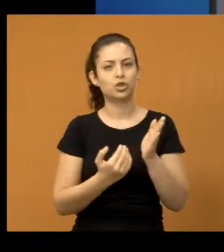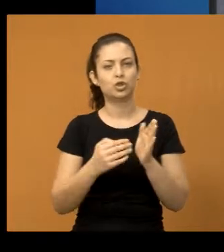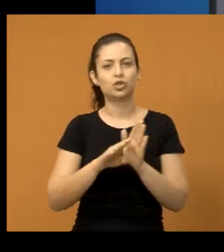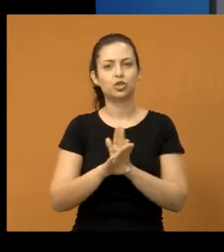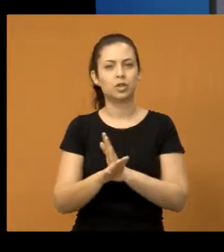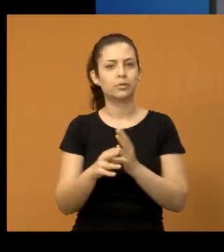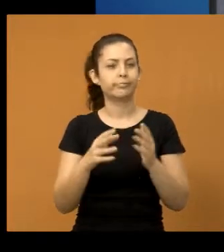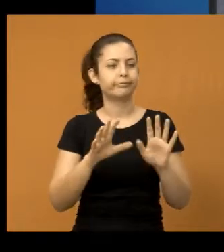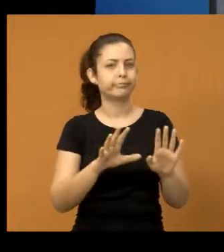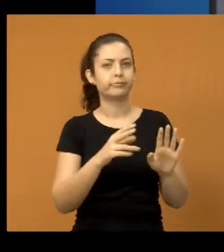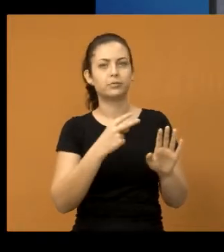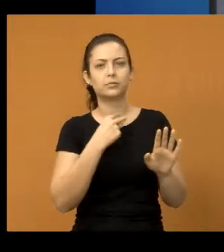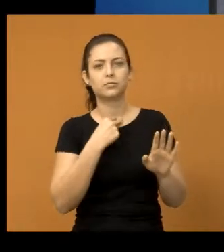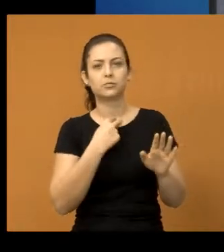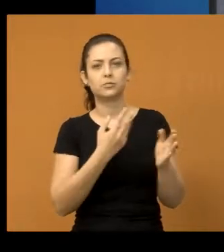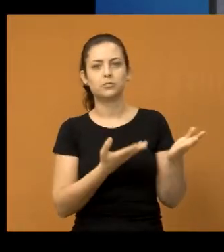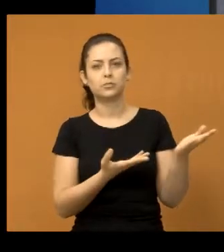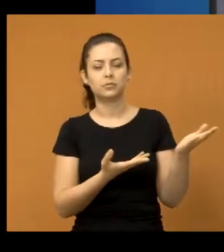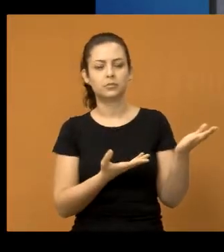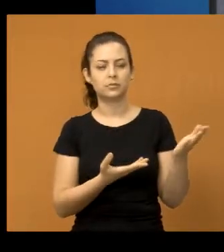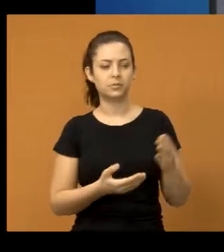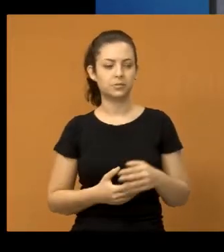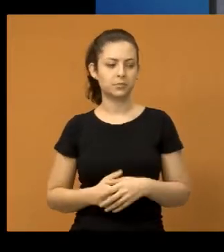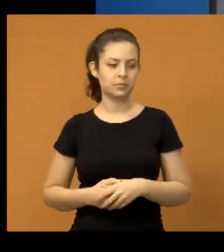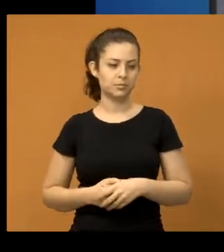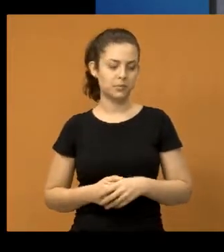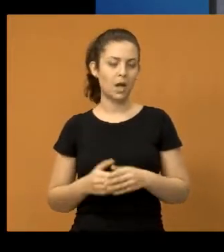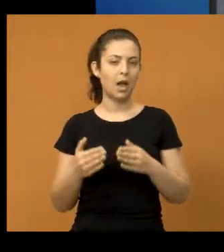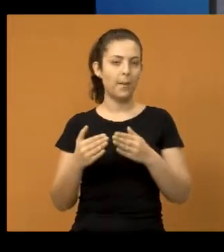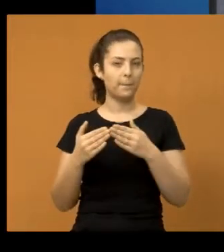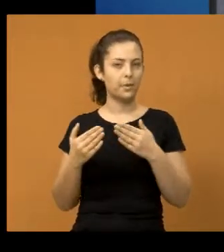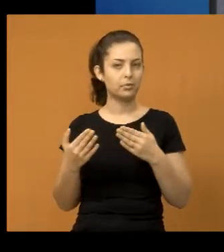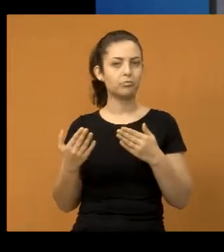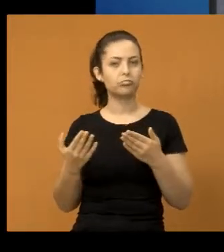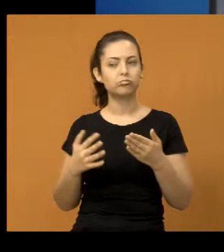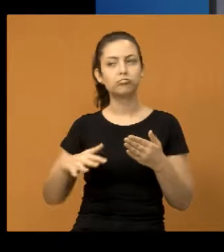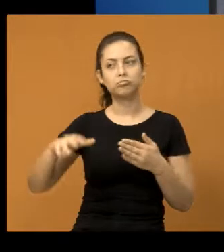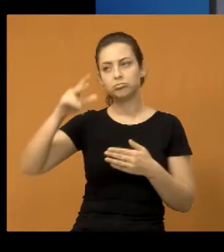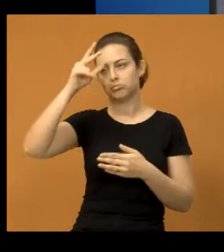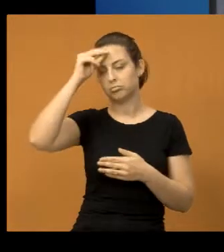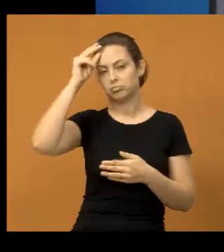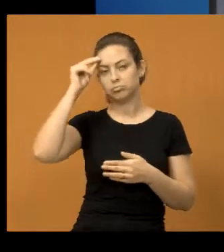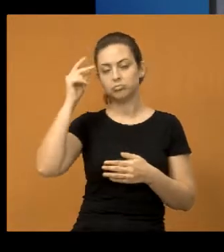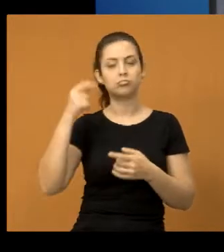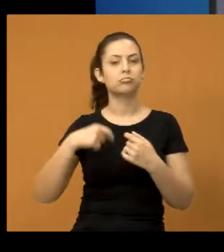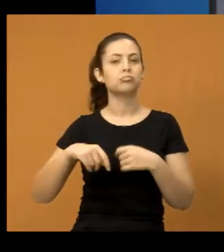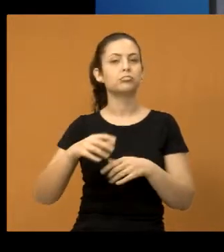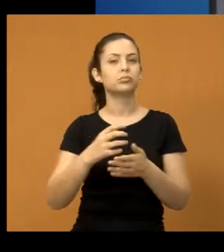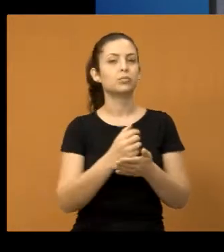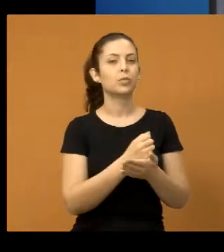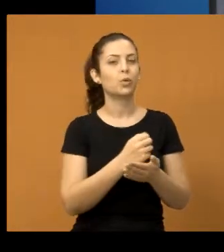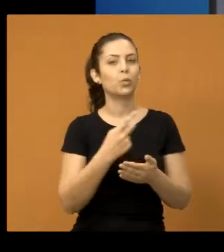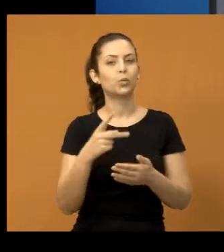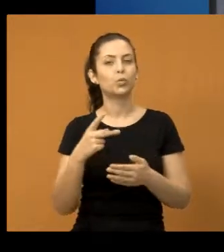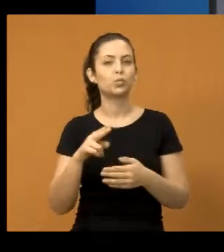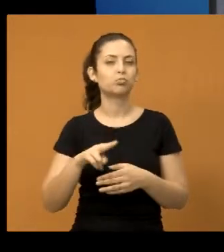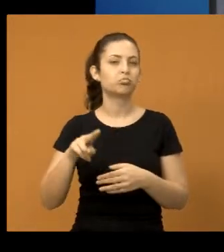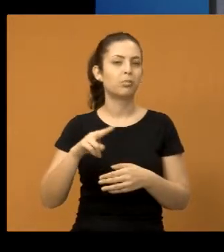que não pode ficar daquele jeito na situação que está. Então estamos pedindo aí ao pessoal da Prefeitura, através dos